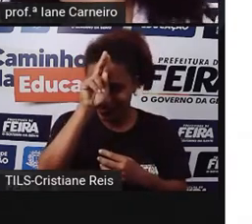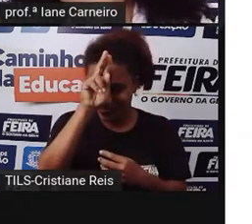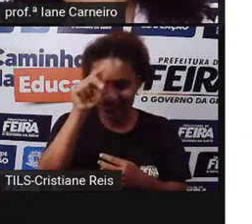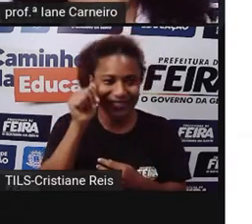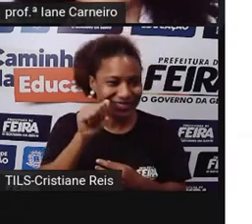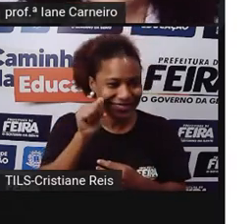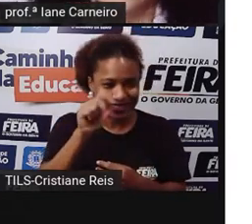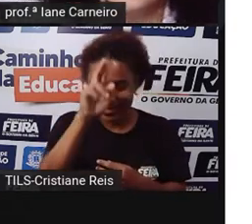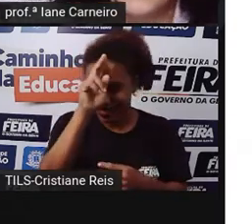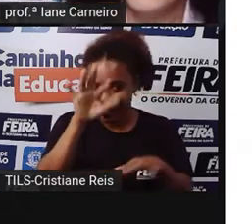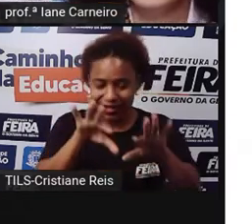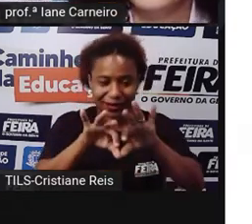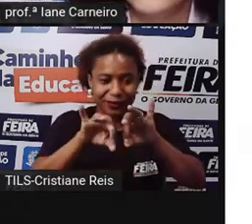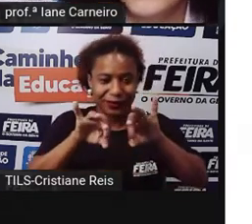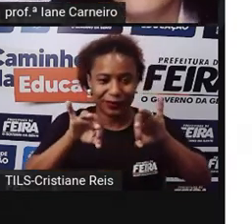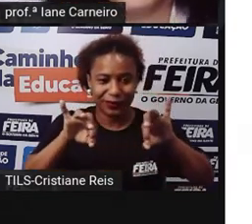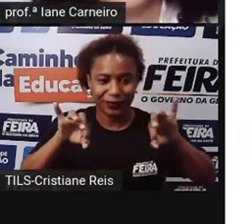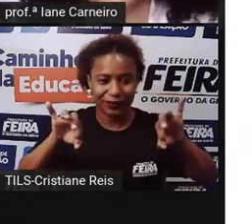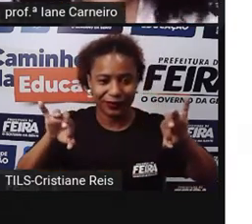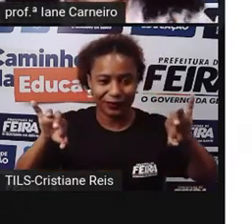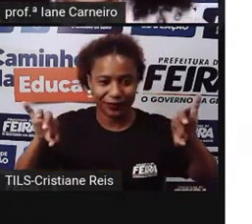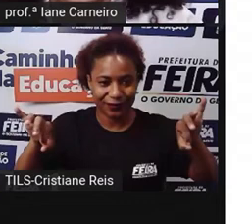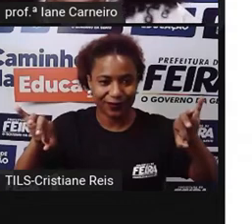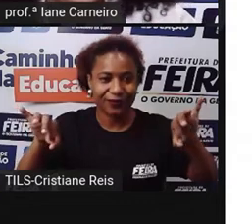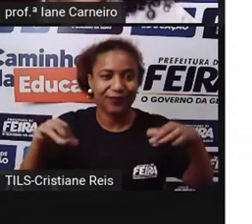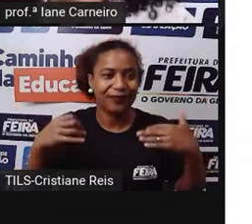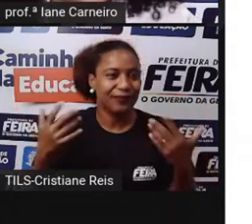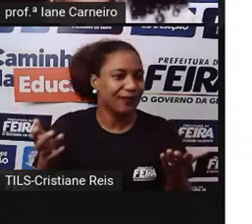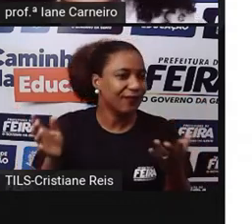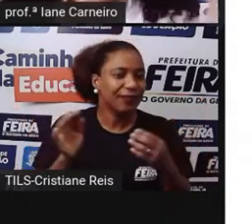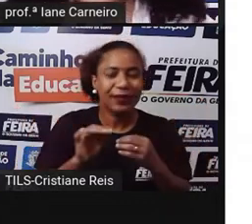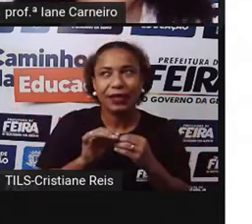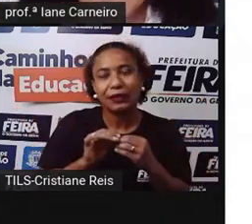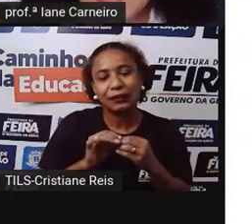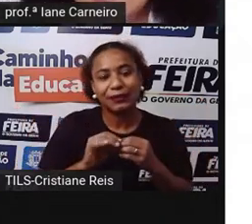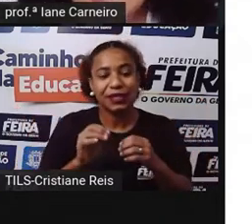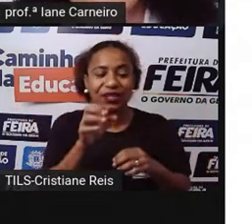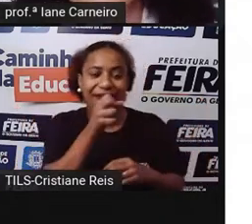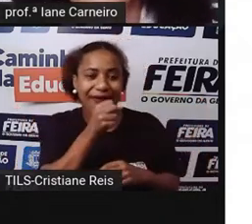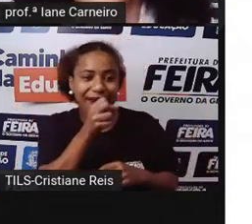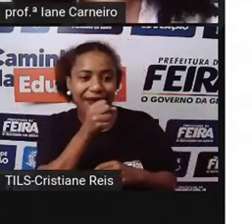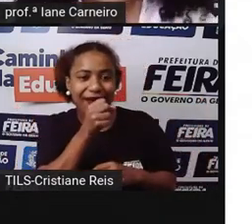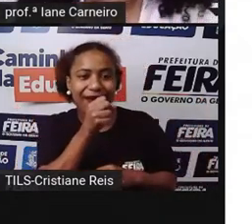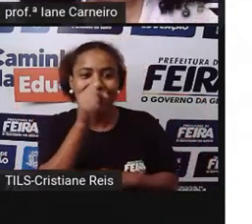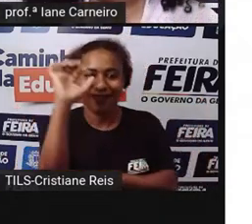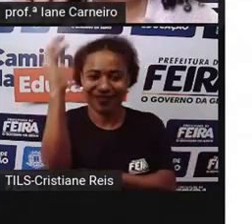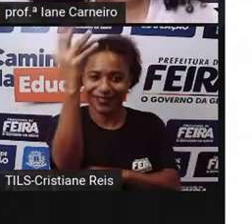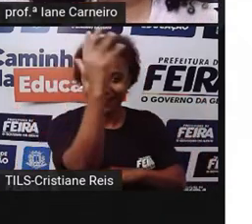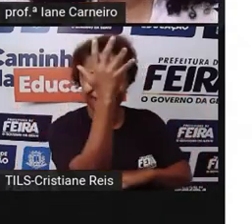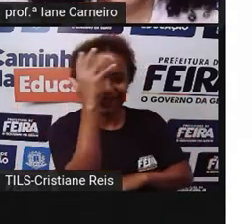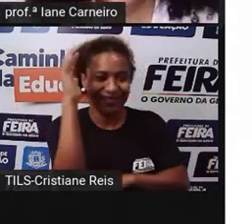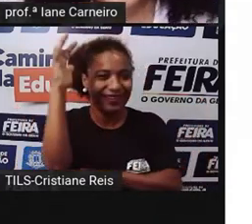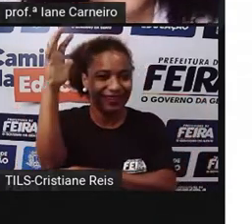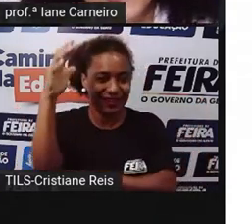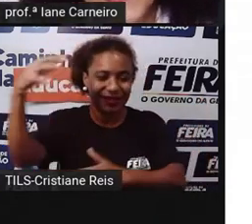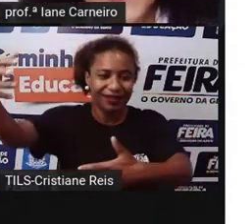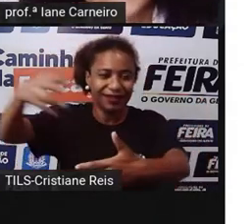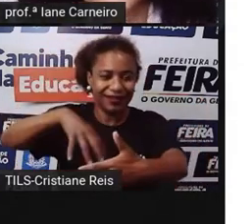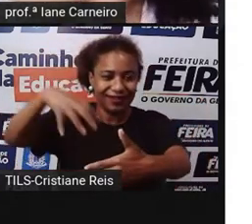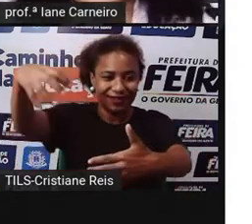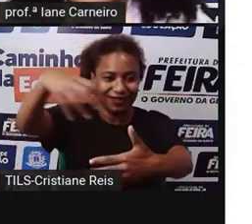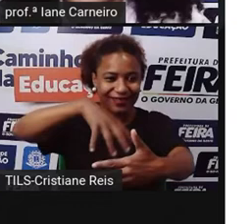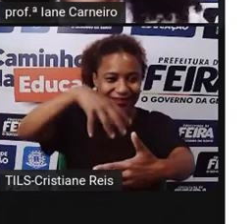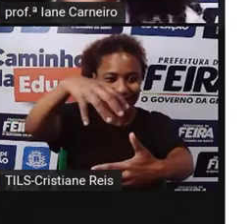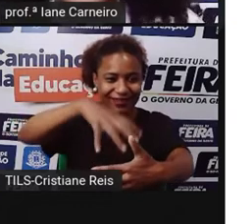linguiça Só que ela tinha Por exemplo Laranjas na casa dela Então ela pegava As laranjas dela